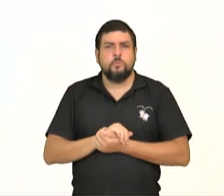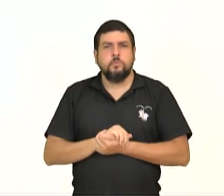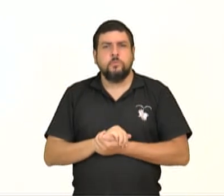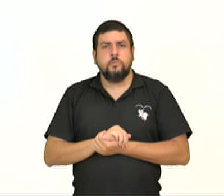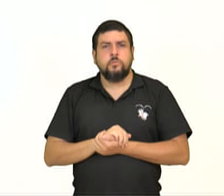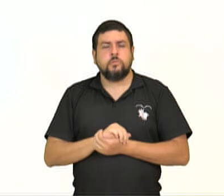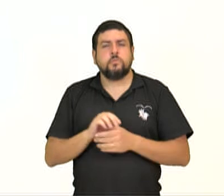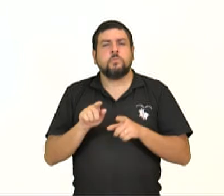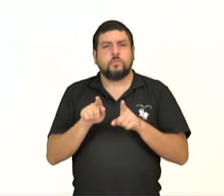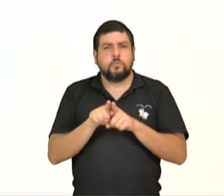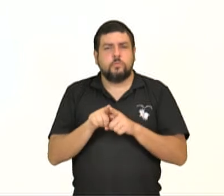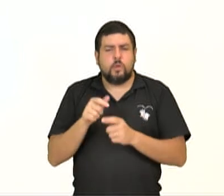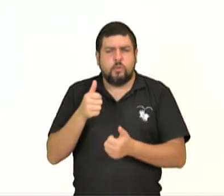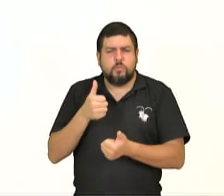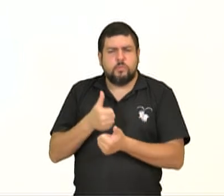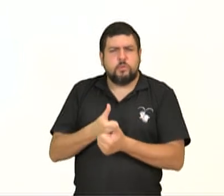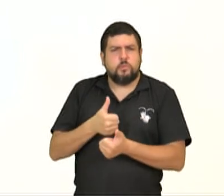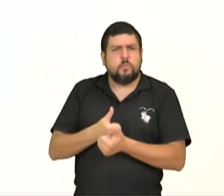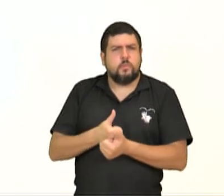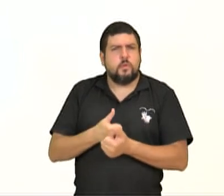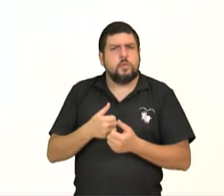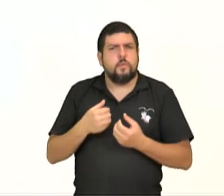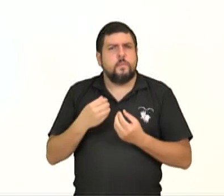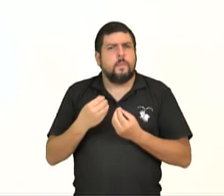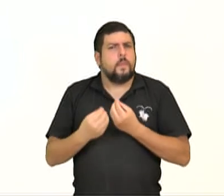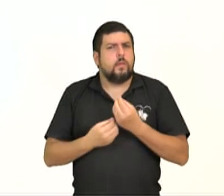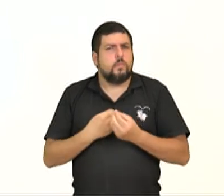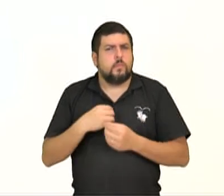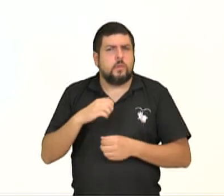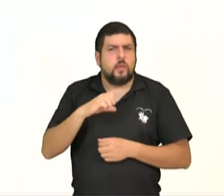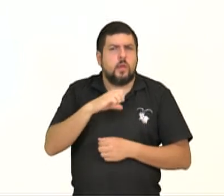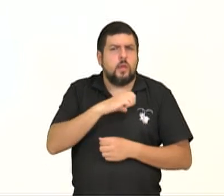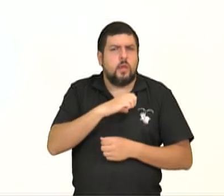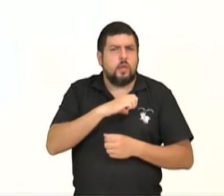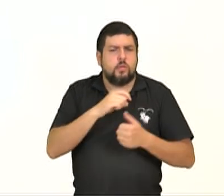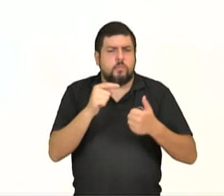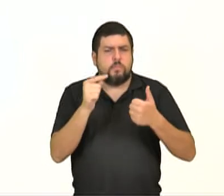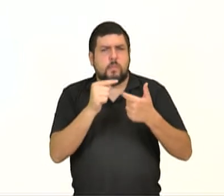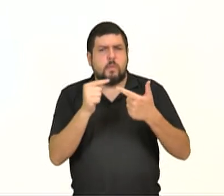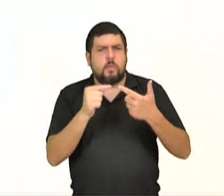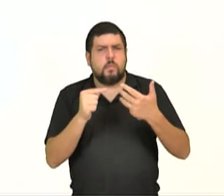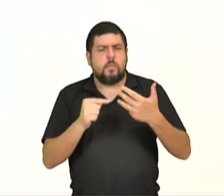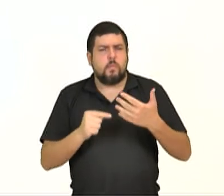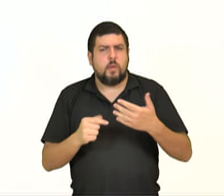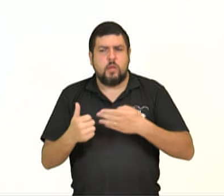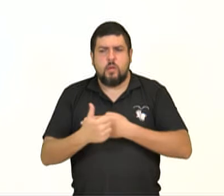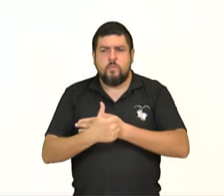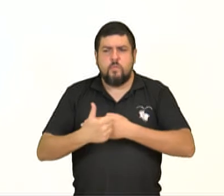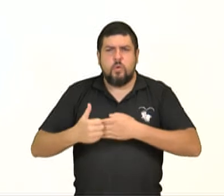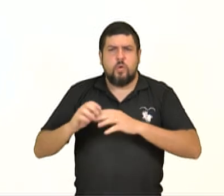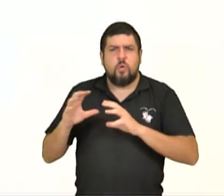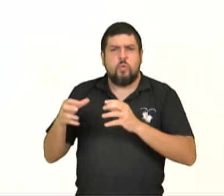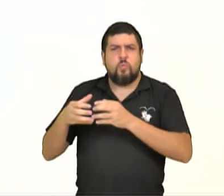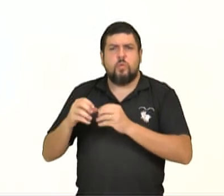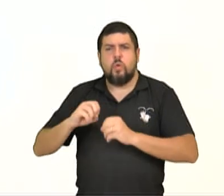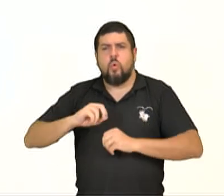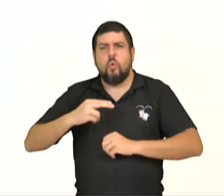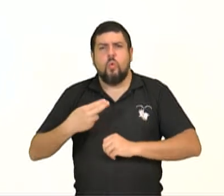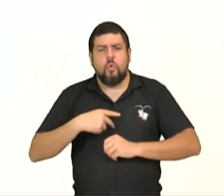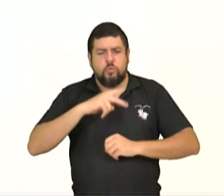também, em deve-se basear os preceitos éticos na moral coletiva ou em princípios